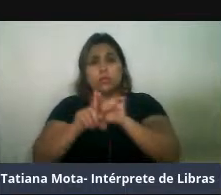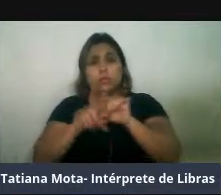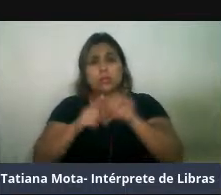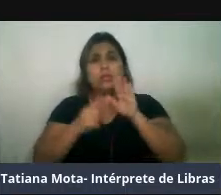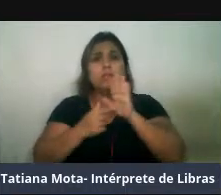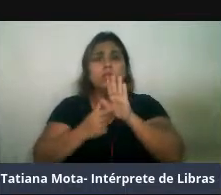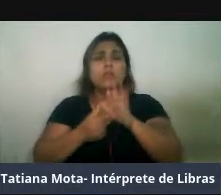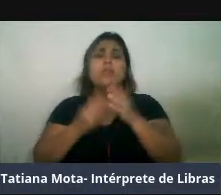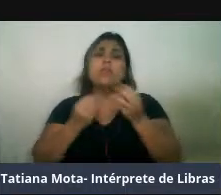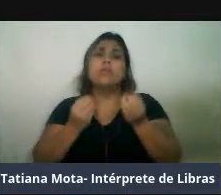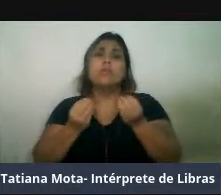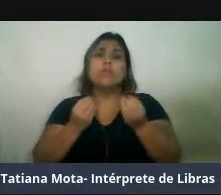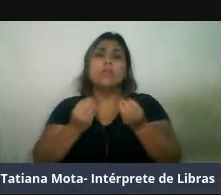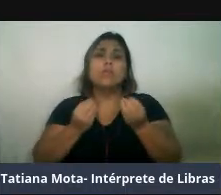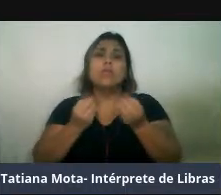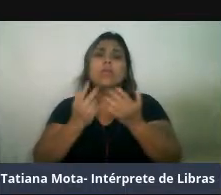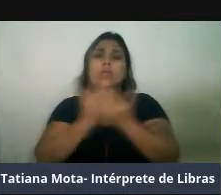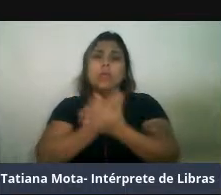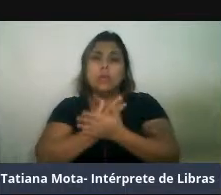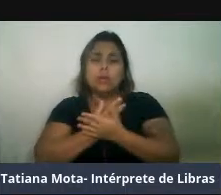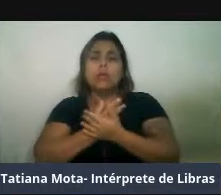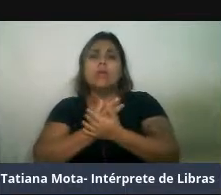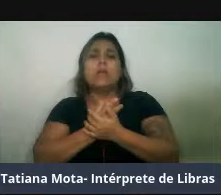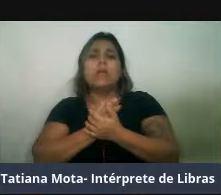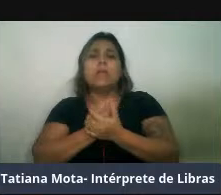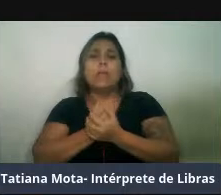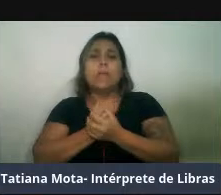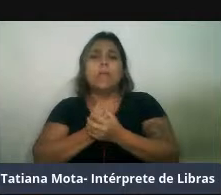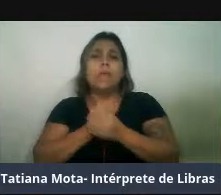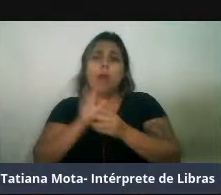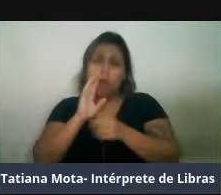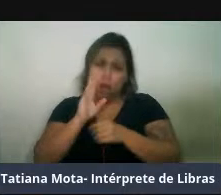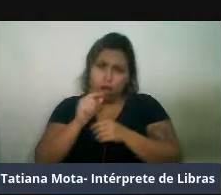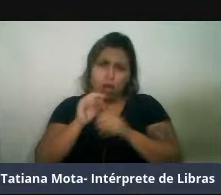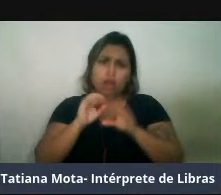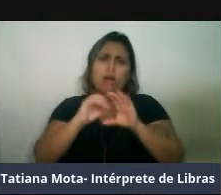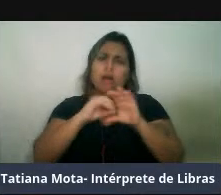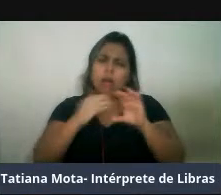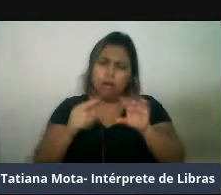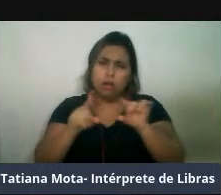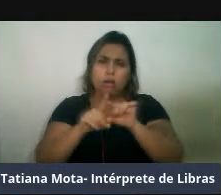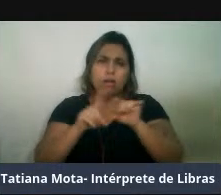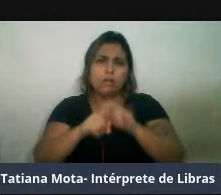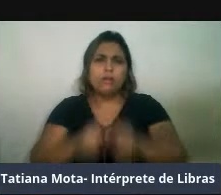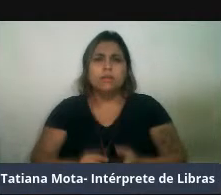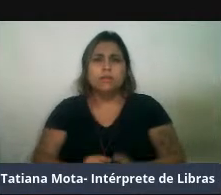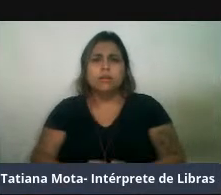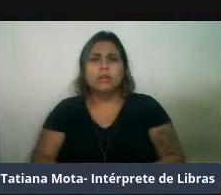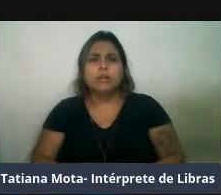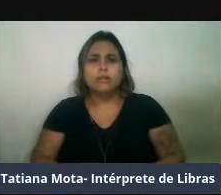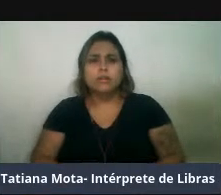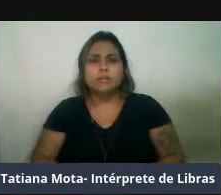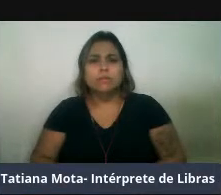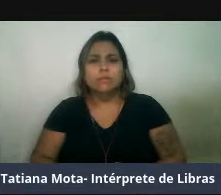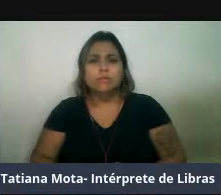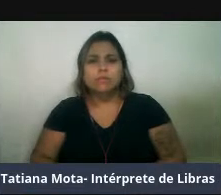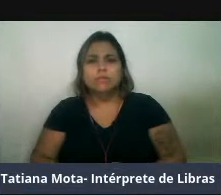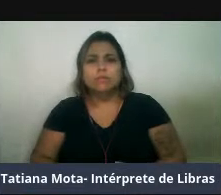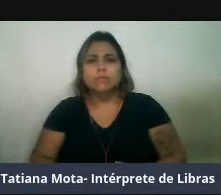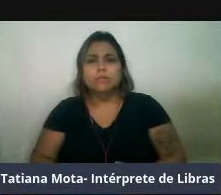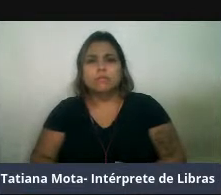concentração das presas, né, então, isso é bem característico de pinípides, embora a gente vai ter situações